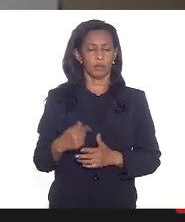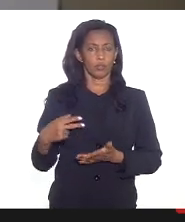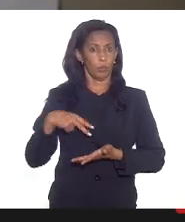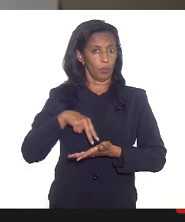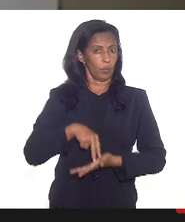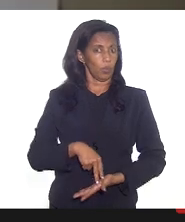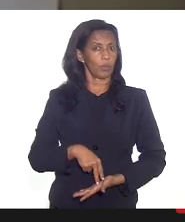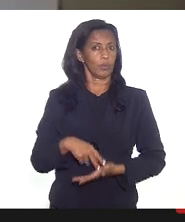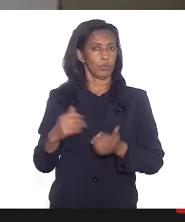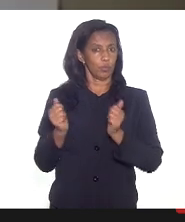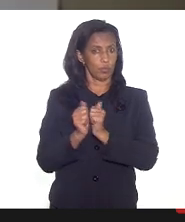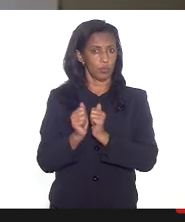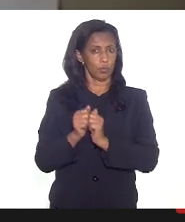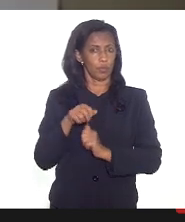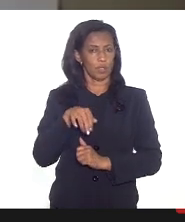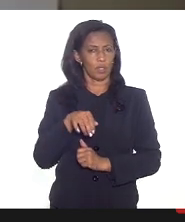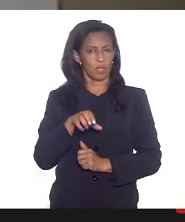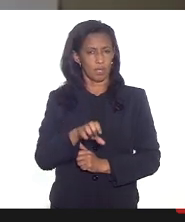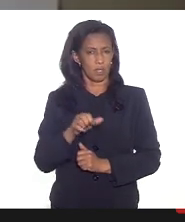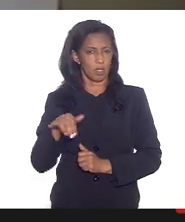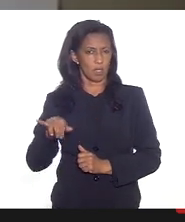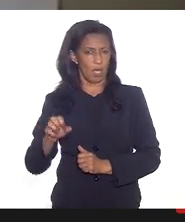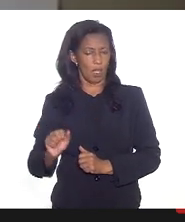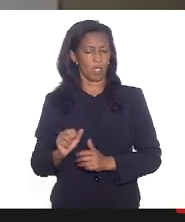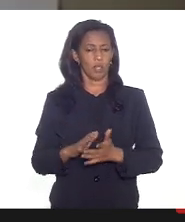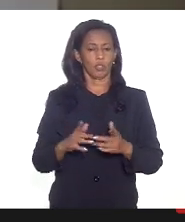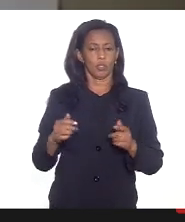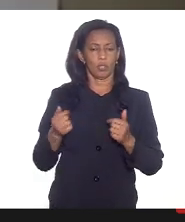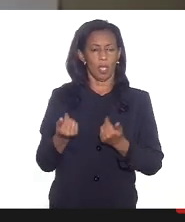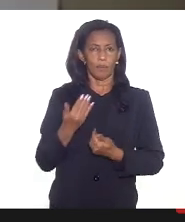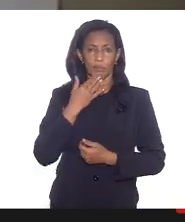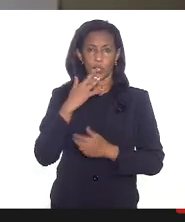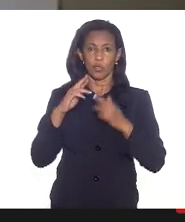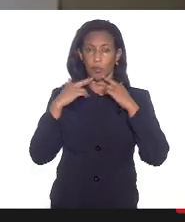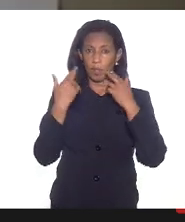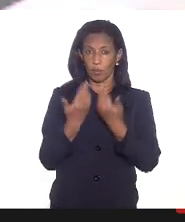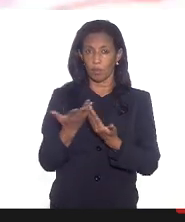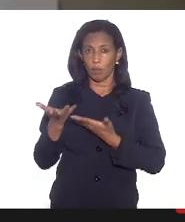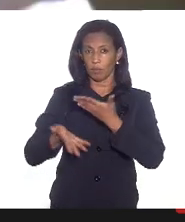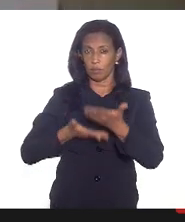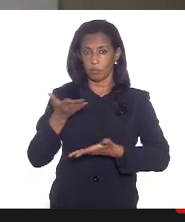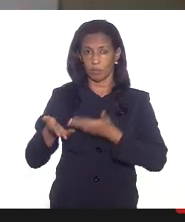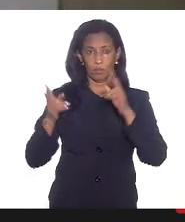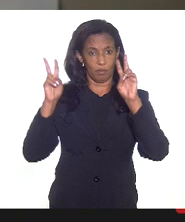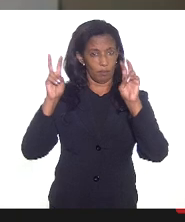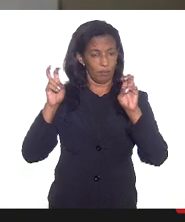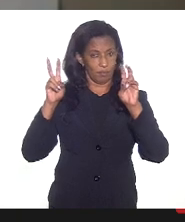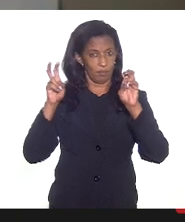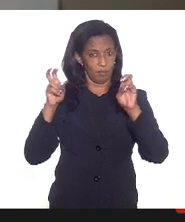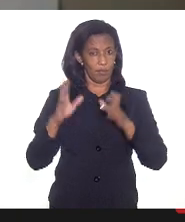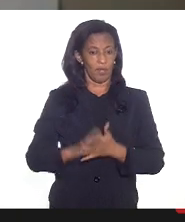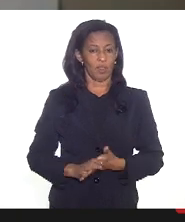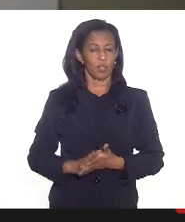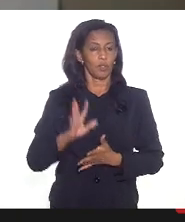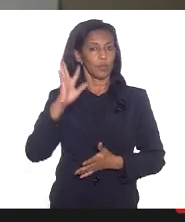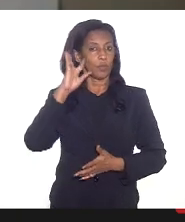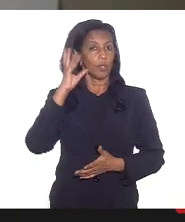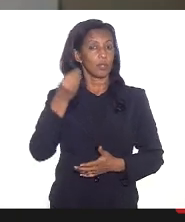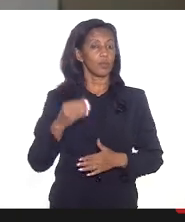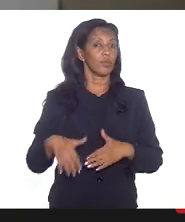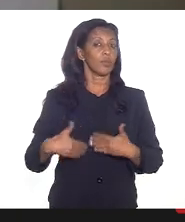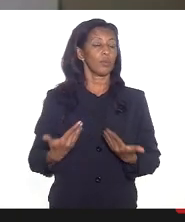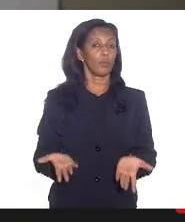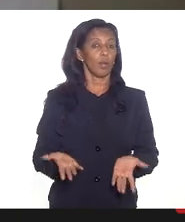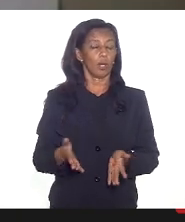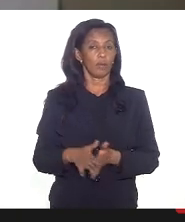posicionando junto a SES chegamos a pedir até uma reunião específica para tratar do tema mas que parcialmente foi resolvido quando